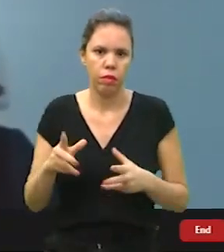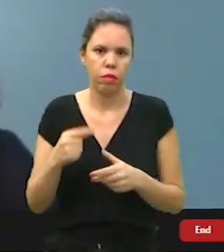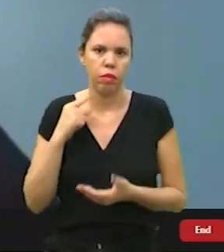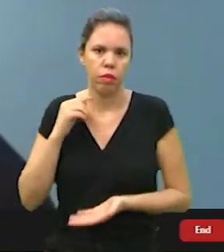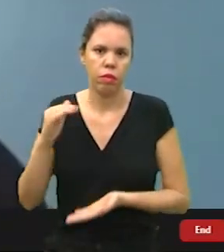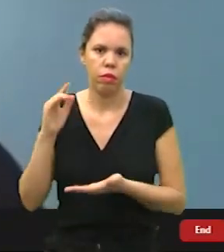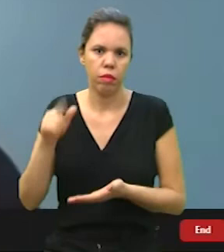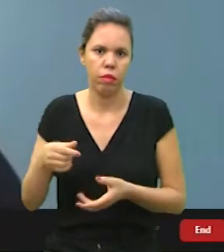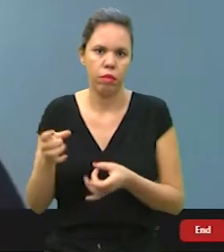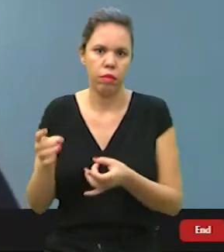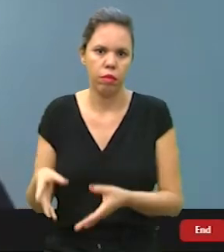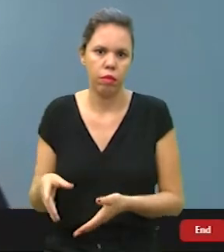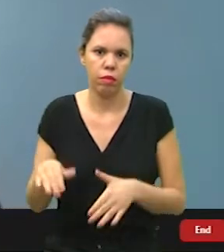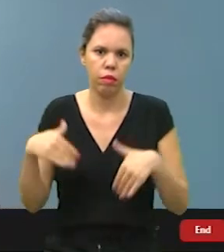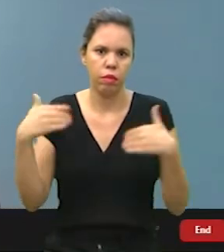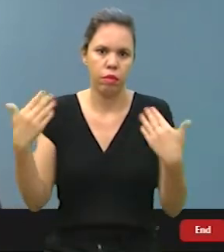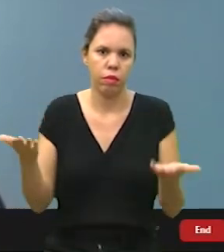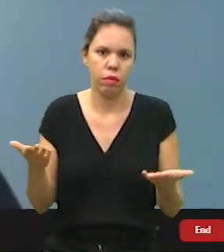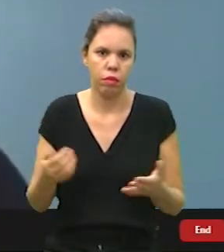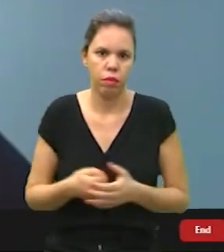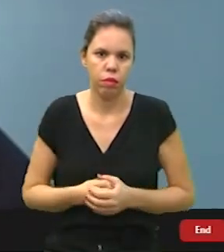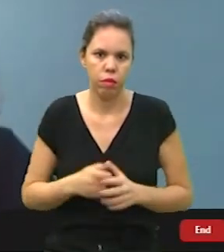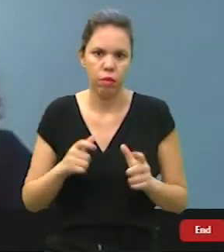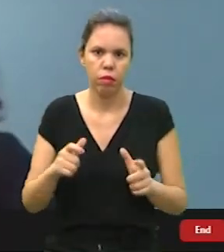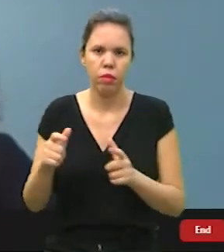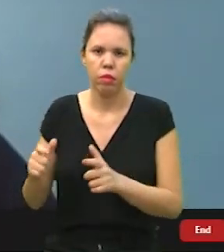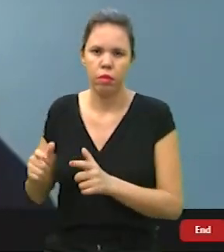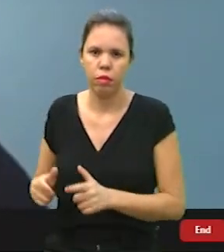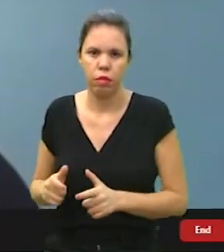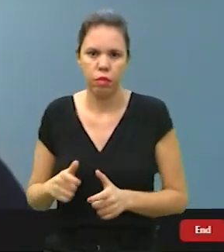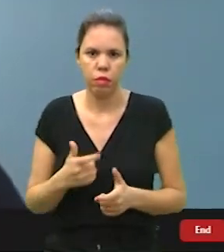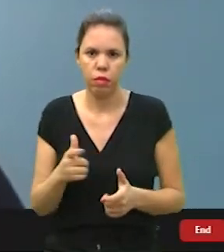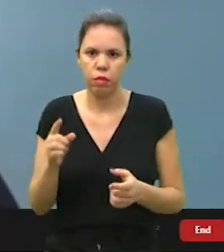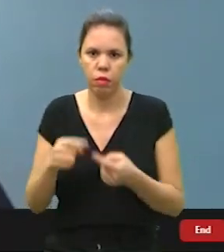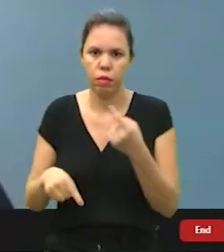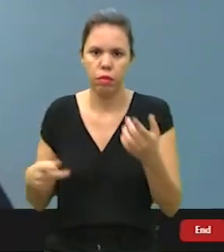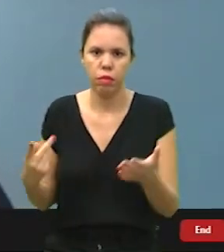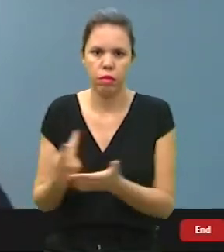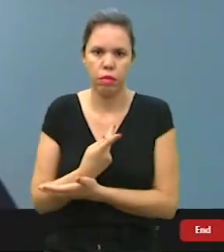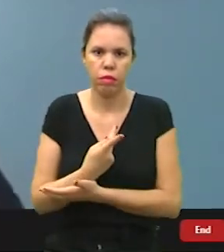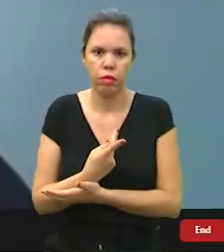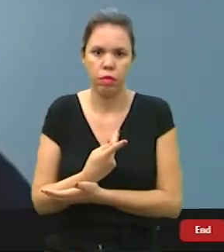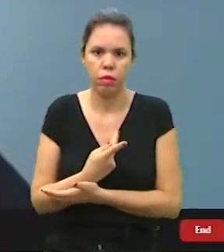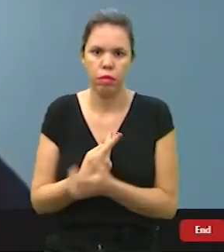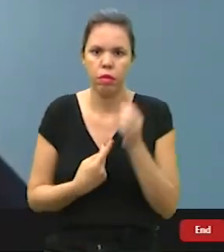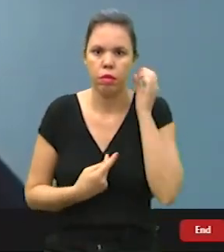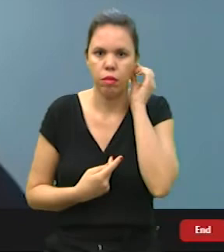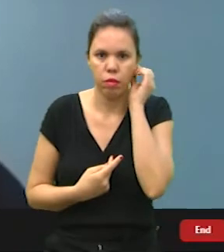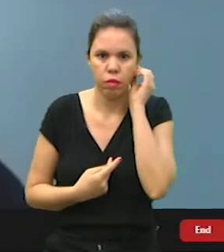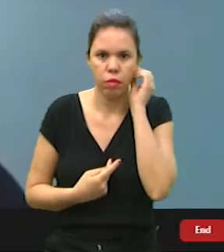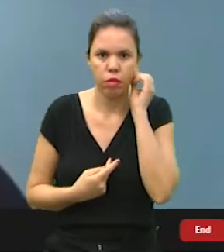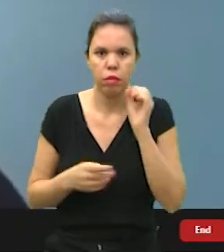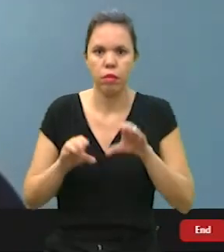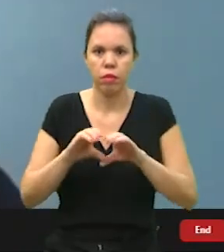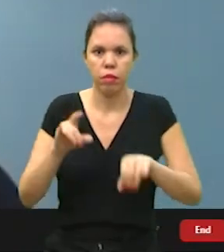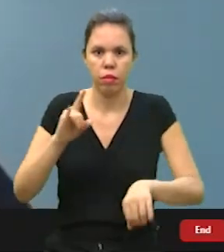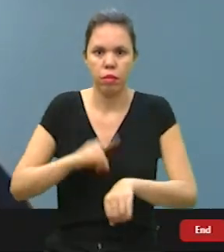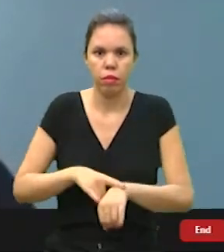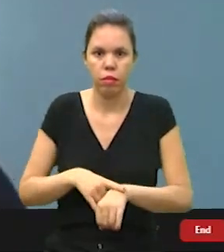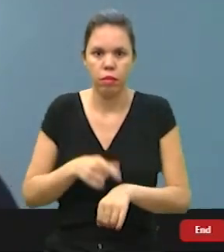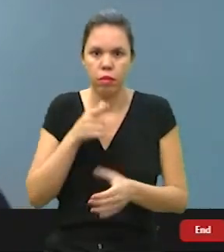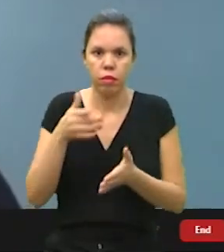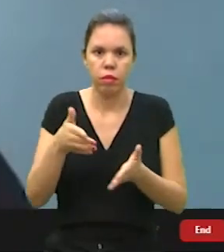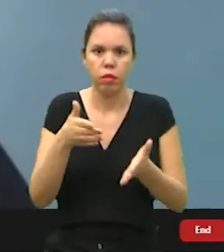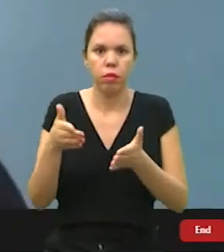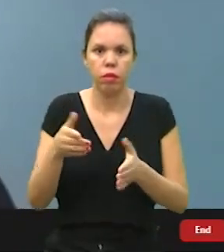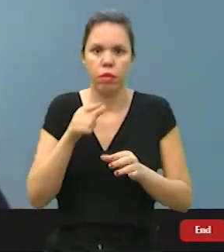E todo lixo que é jogado fora, em locais não corretos, ele acaba caindo no esgoto, que